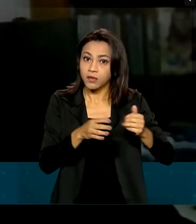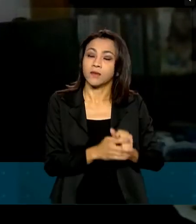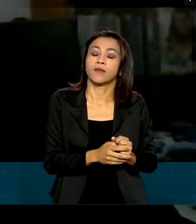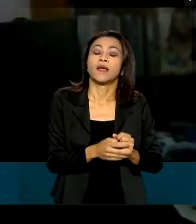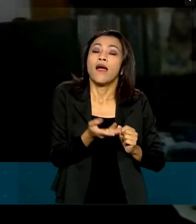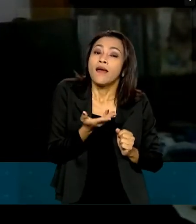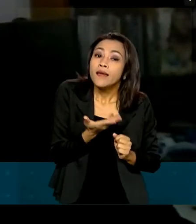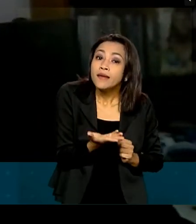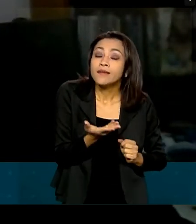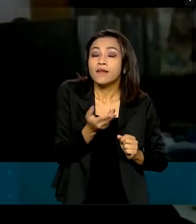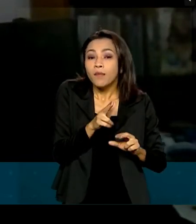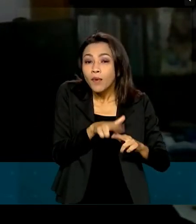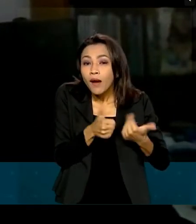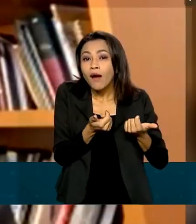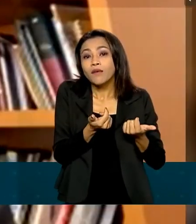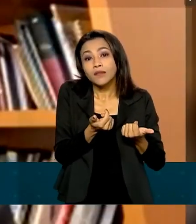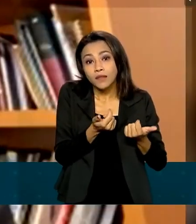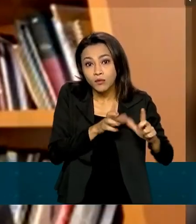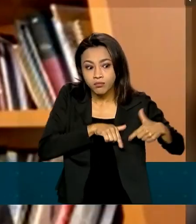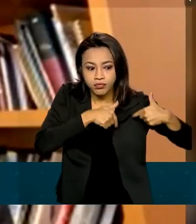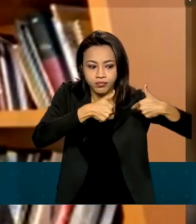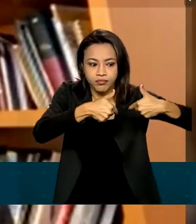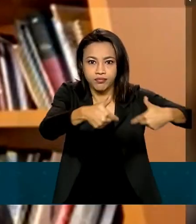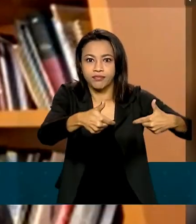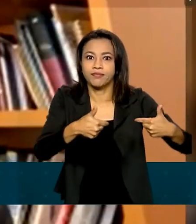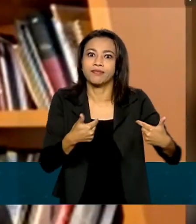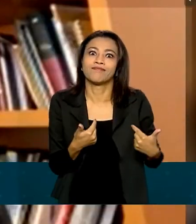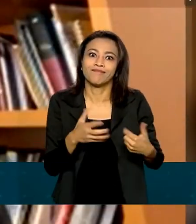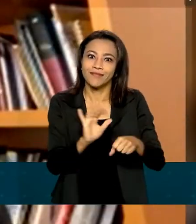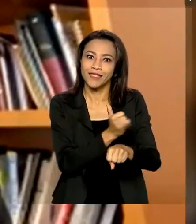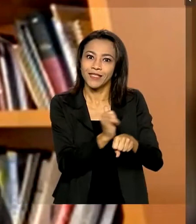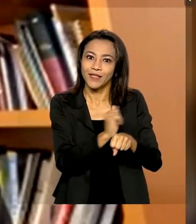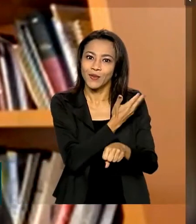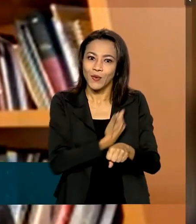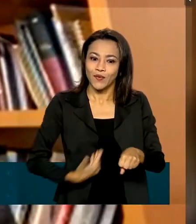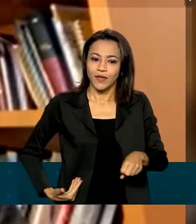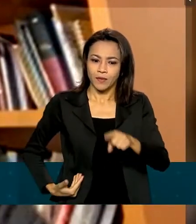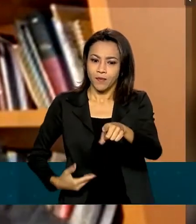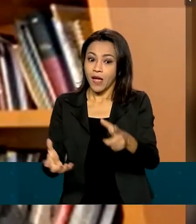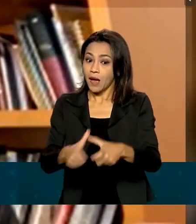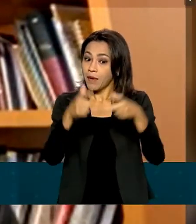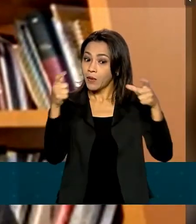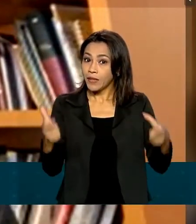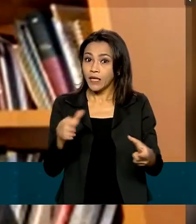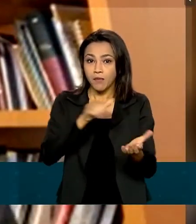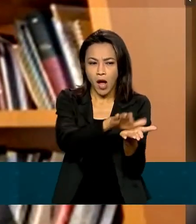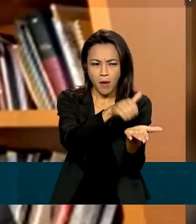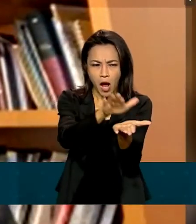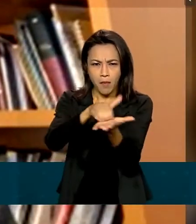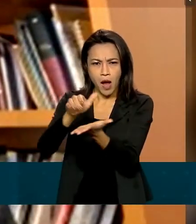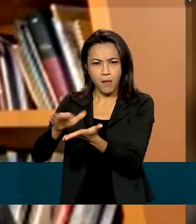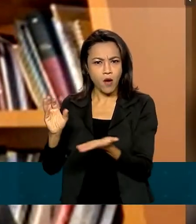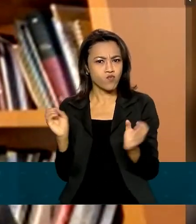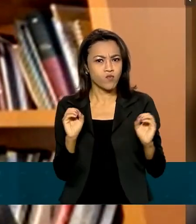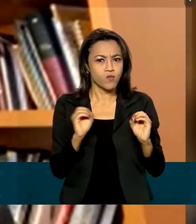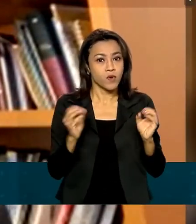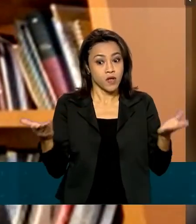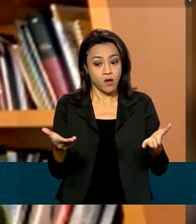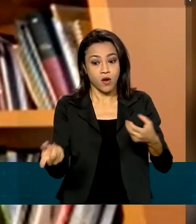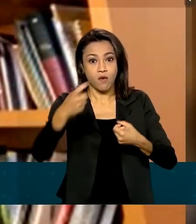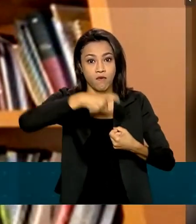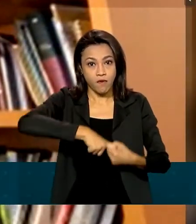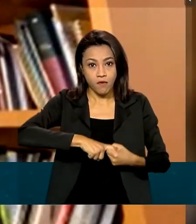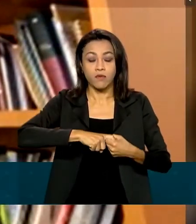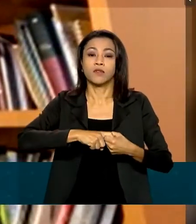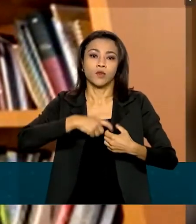influenciada pela atuação do governo. Muitos empresários não mandaram seus empregados embora. E agora, com a retomada do crescimento, eles